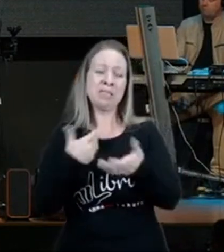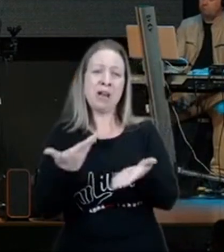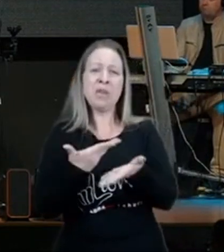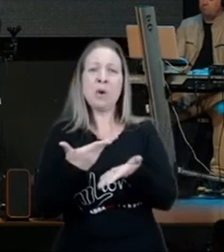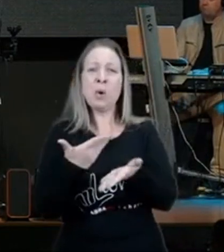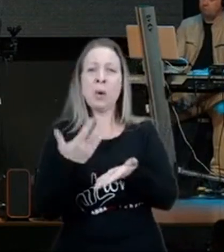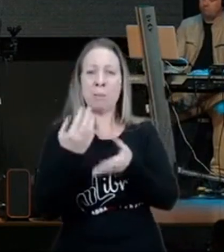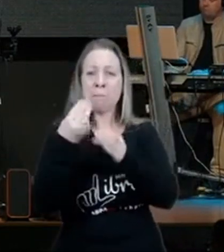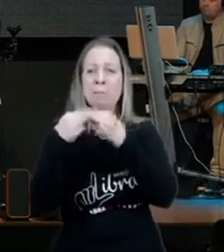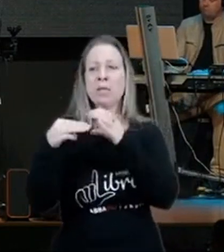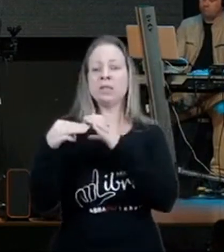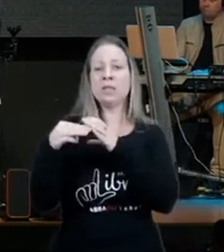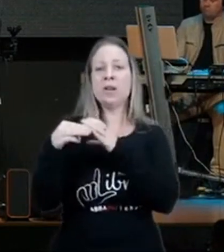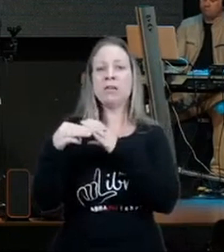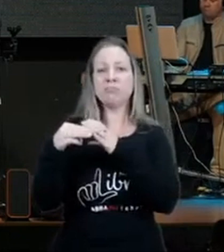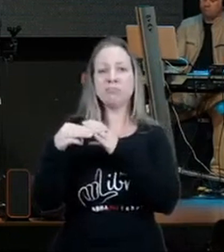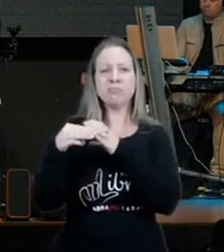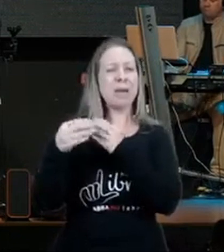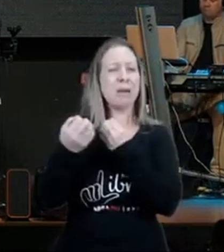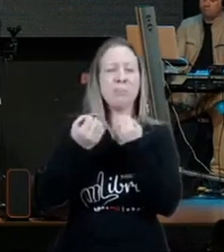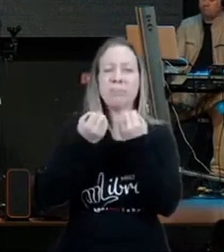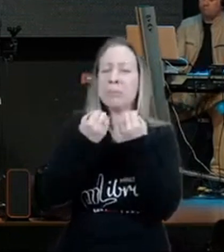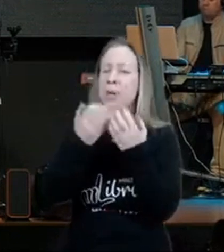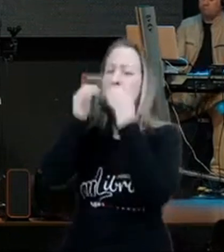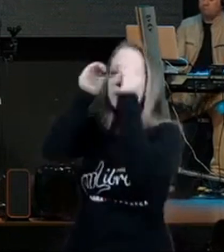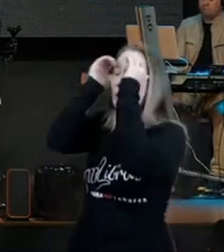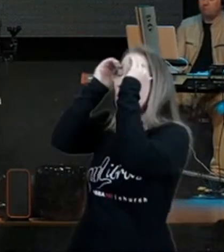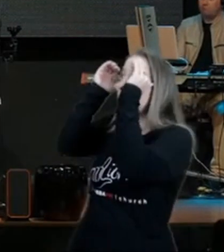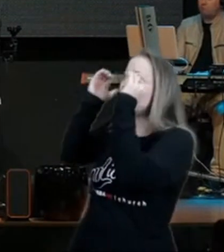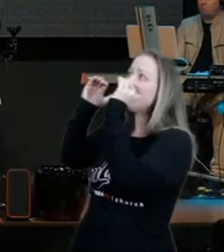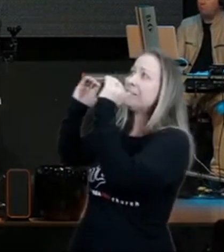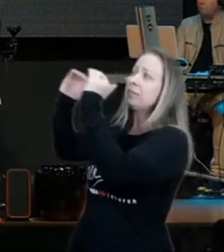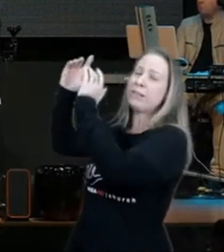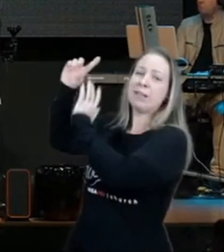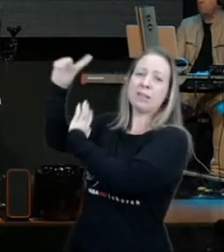e como é bom você obedecer, e fazer aquilo que Deus chamou,